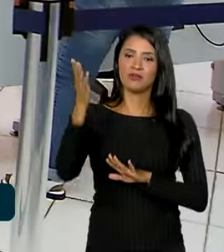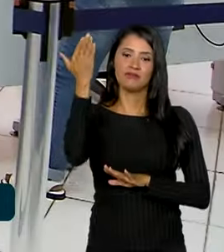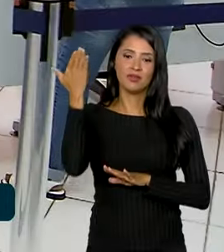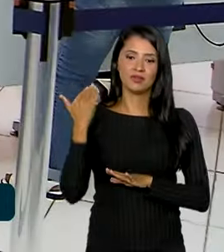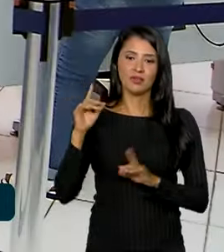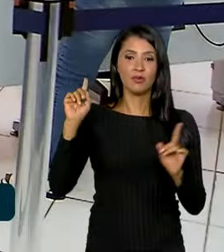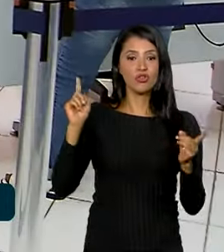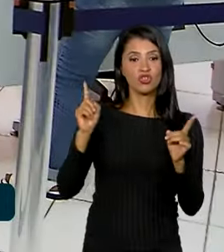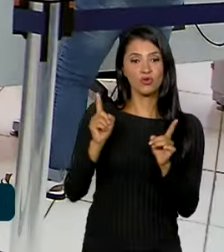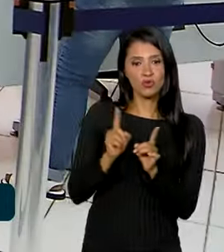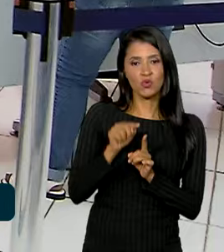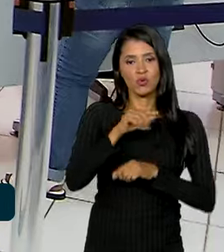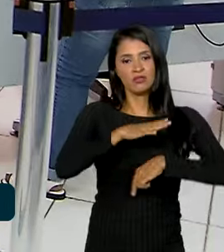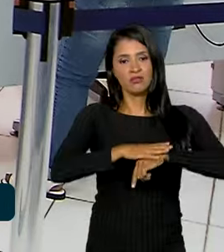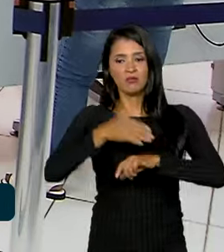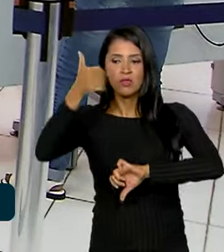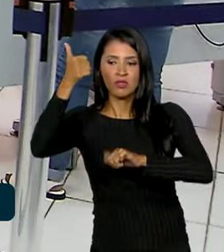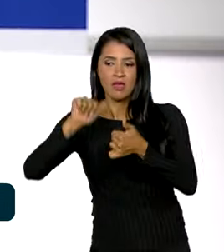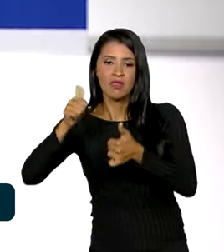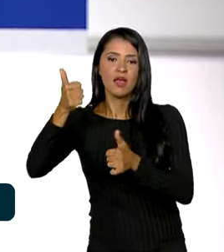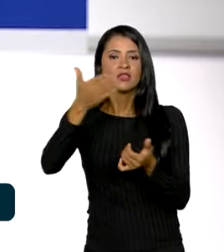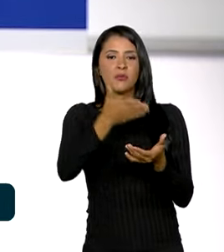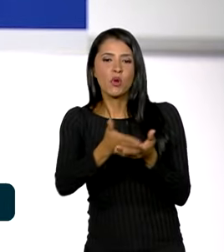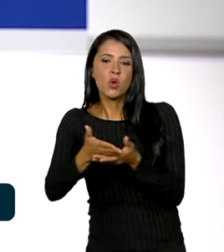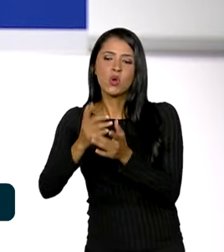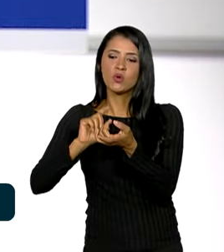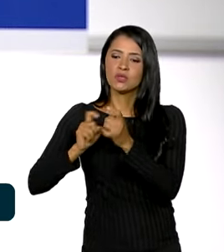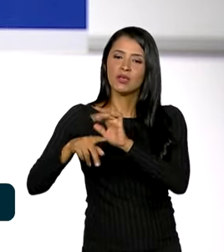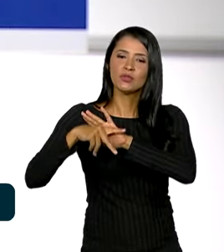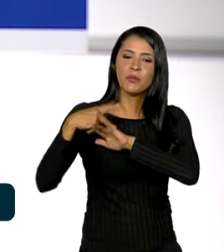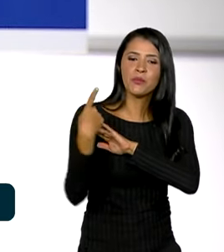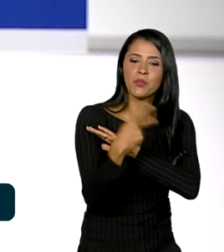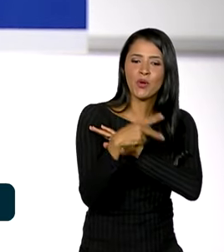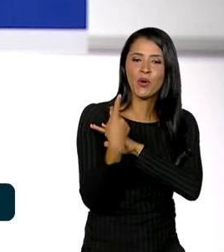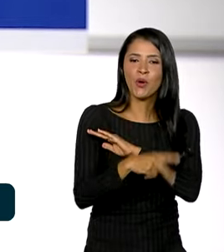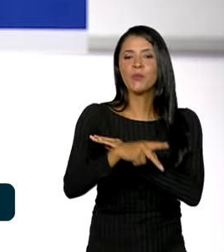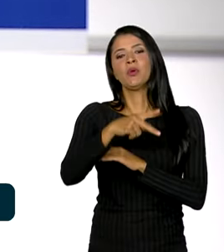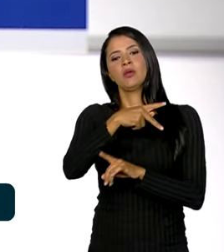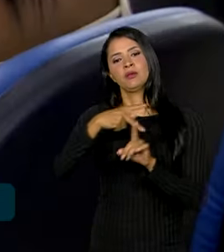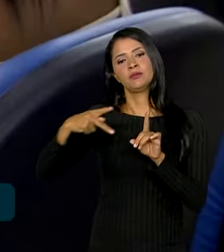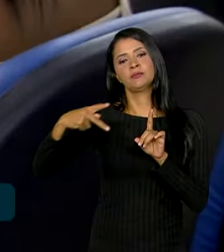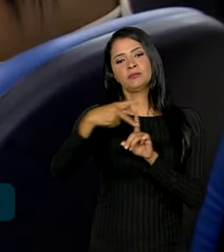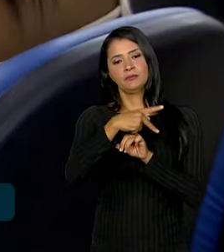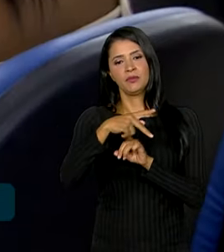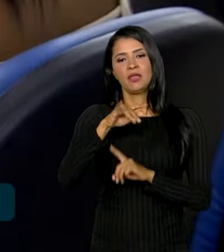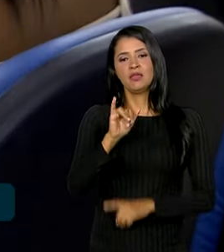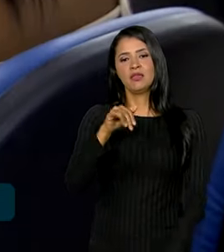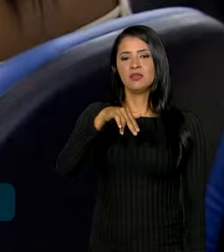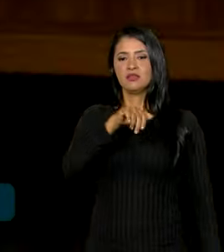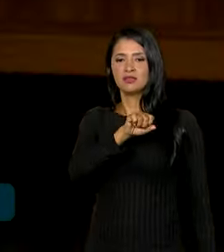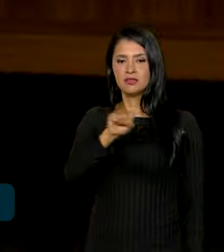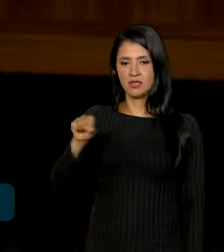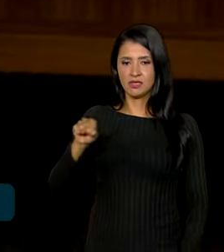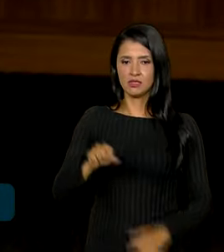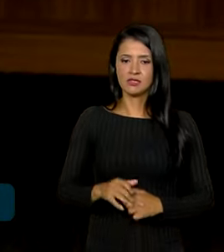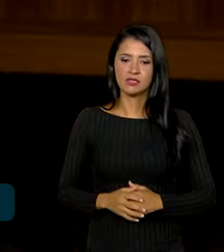tempo de análise de processos administrativos do Instituto Nacional do Seguro Social, INSS.